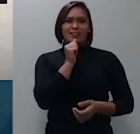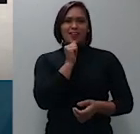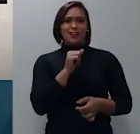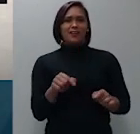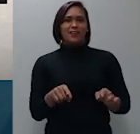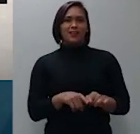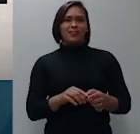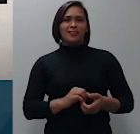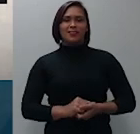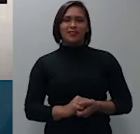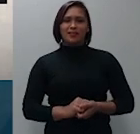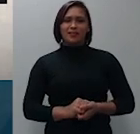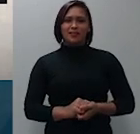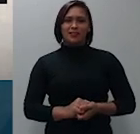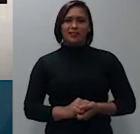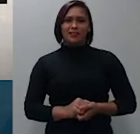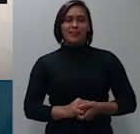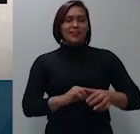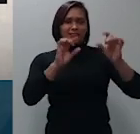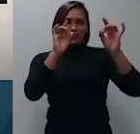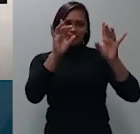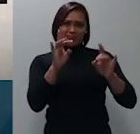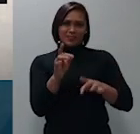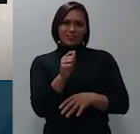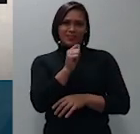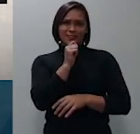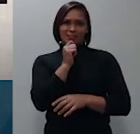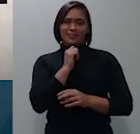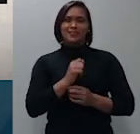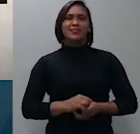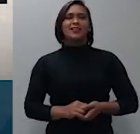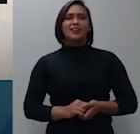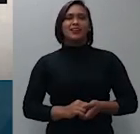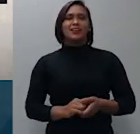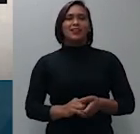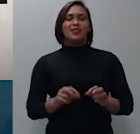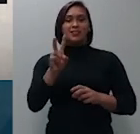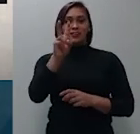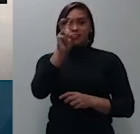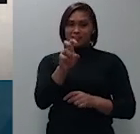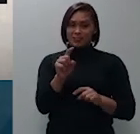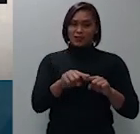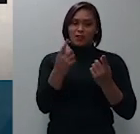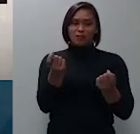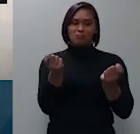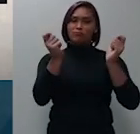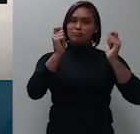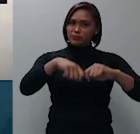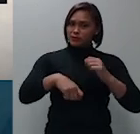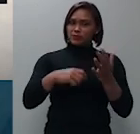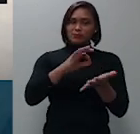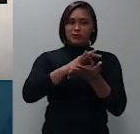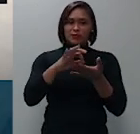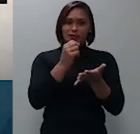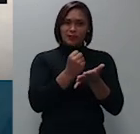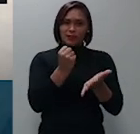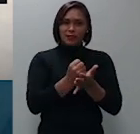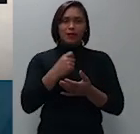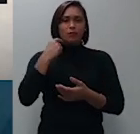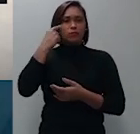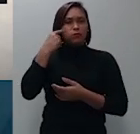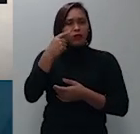destacaram ainda ponto 5 apesar da possibilidade da contratação do advogado mais precisamente na